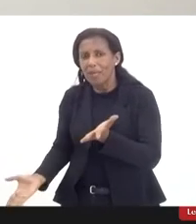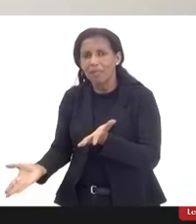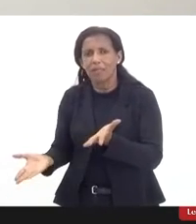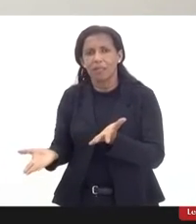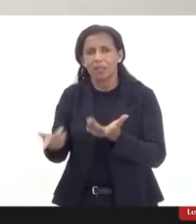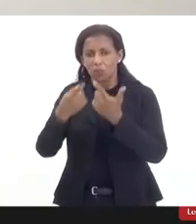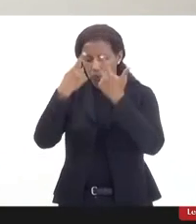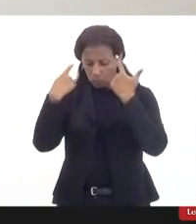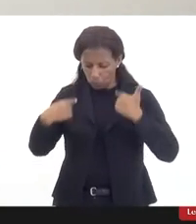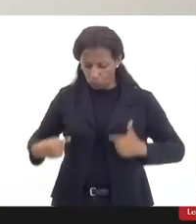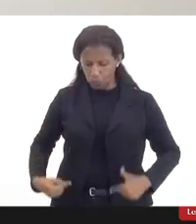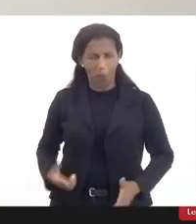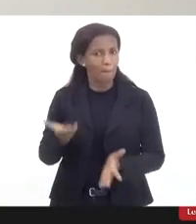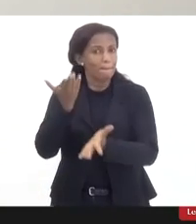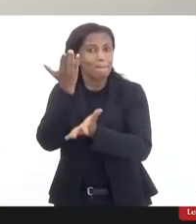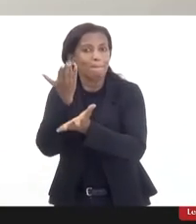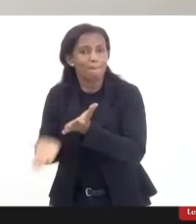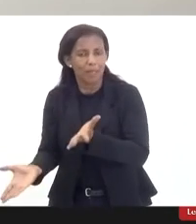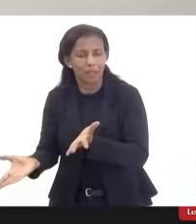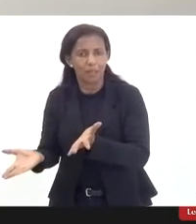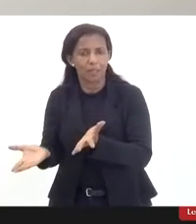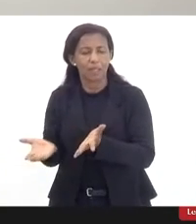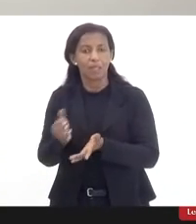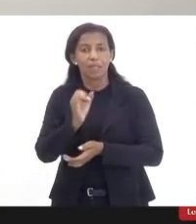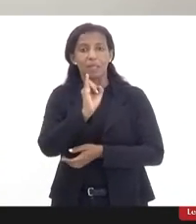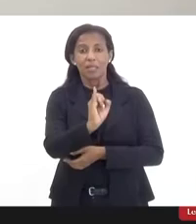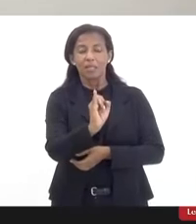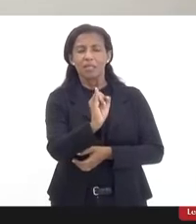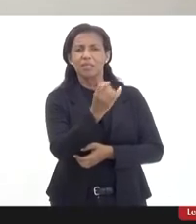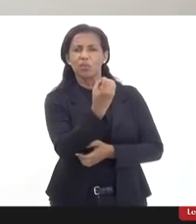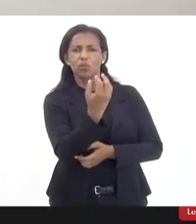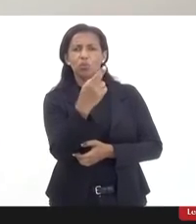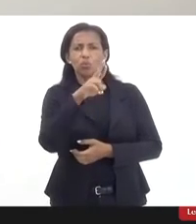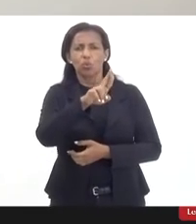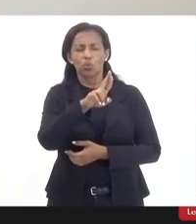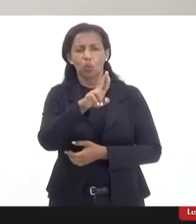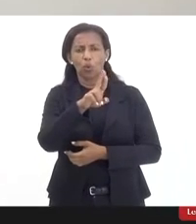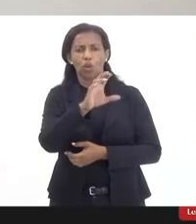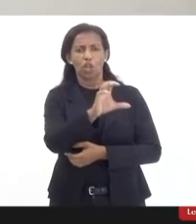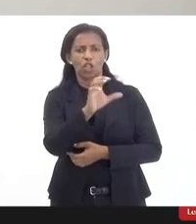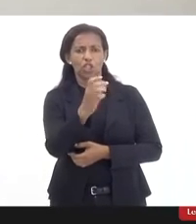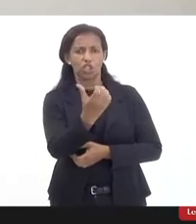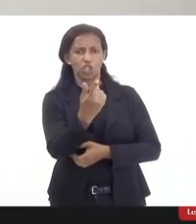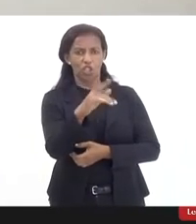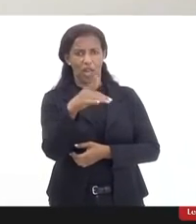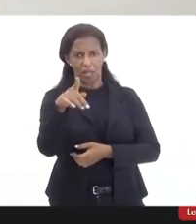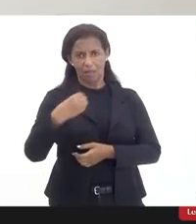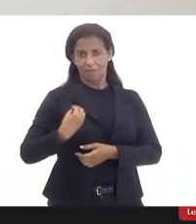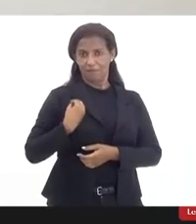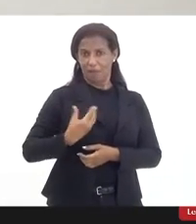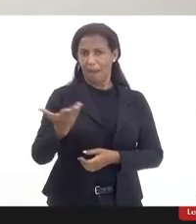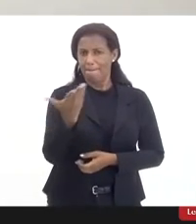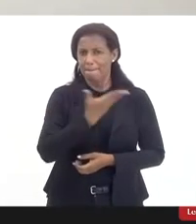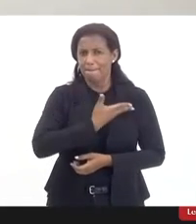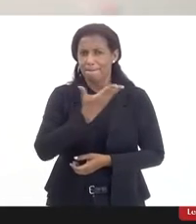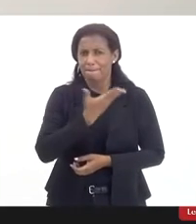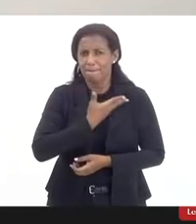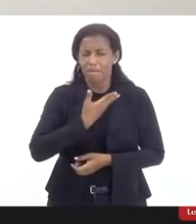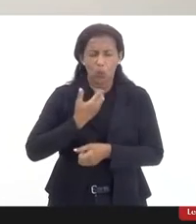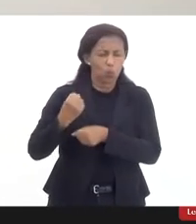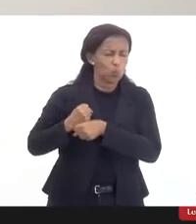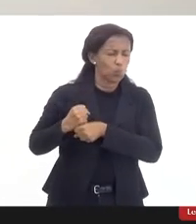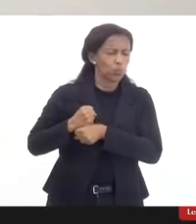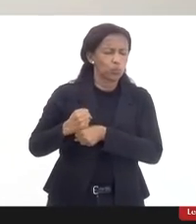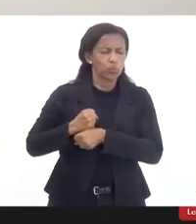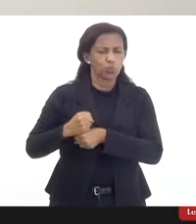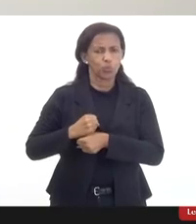é a perda de uma funcionalidade. E se o doutor Charles me permite, ele que está aqui presente, é um amigo querido de longa